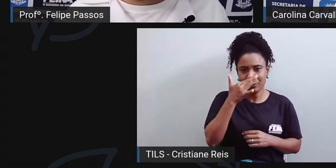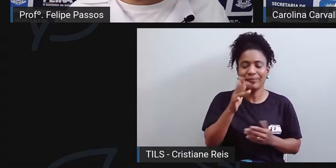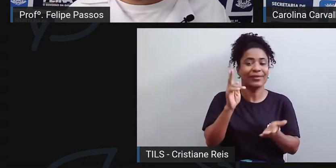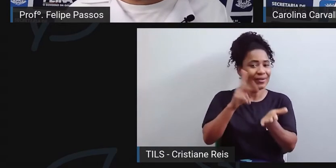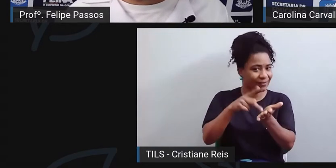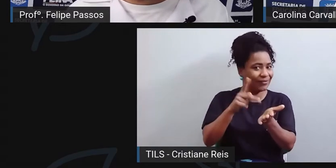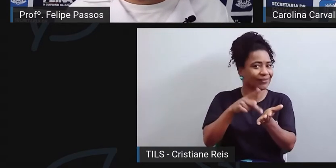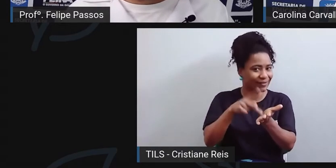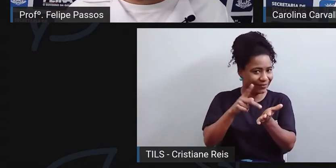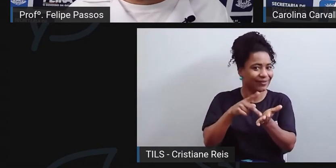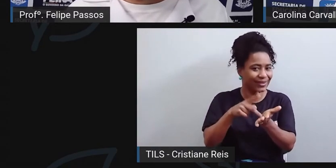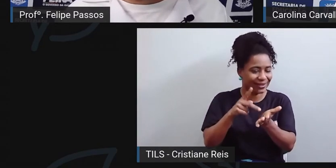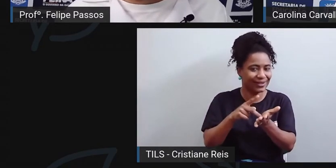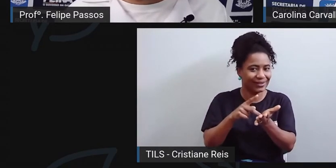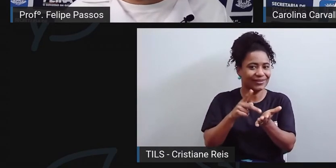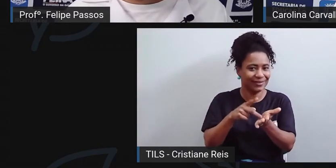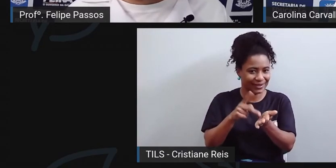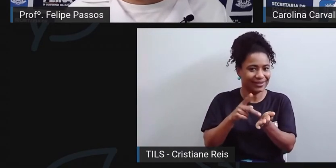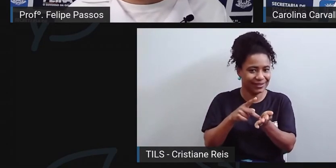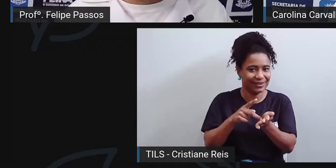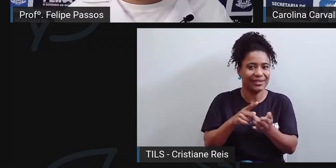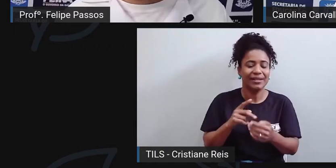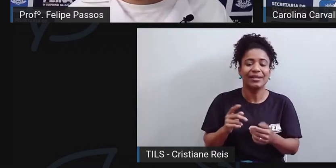a gente tem, de fato, percebido essa mudança.